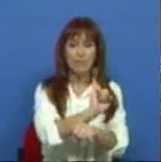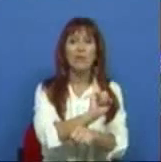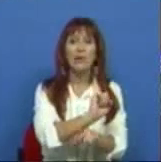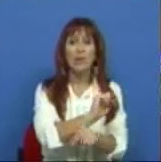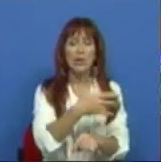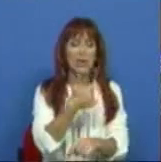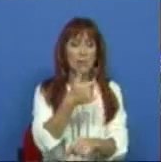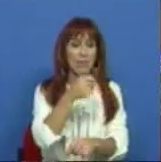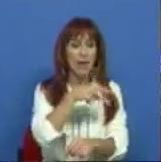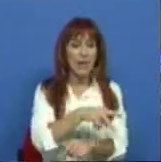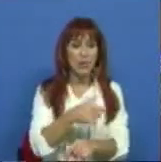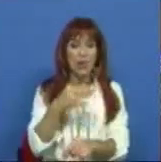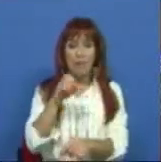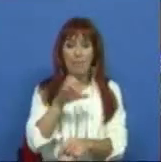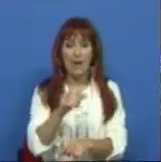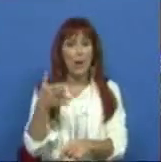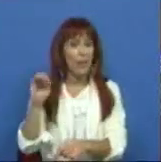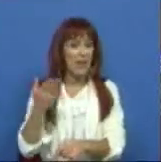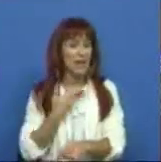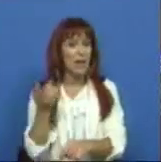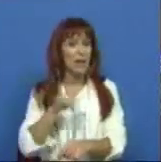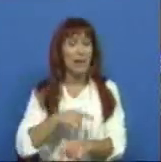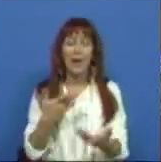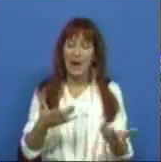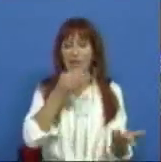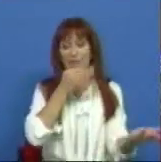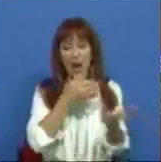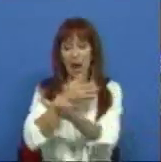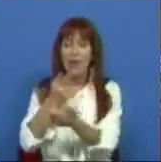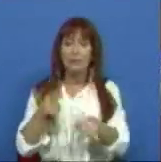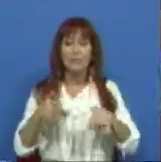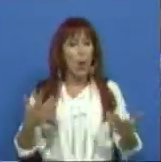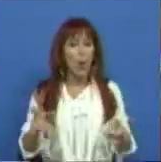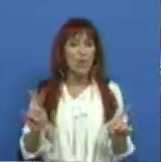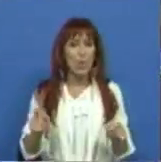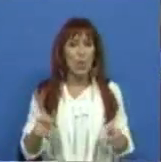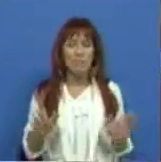amarrado ao PEC e ao PSD. E é disto que estamos a falar hoje, não menos, não mais.